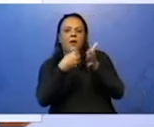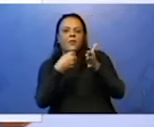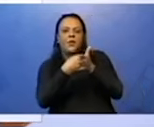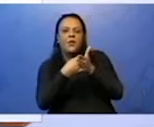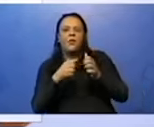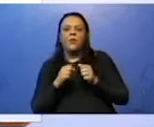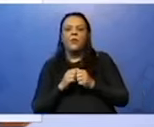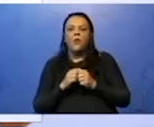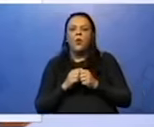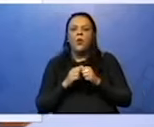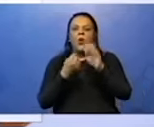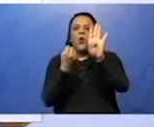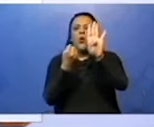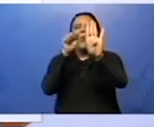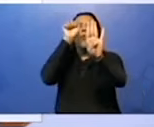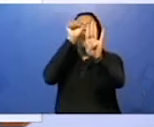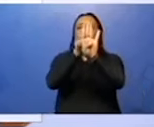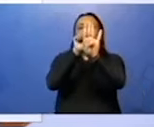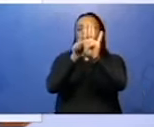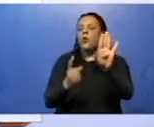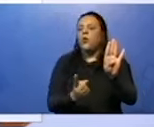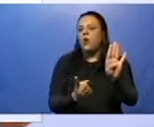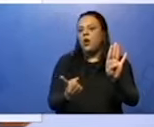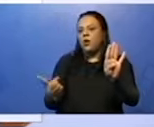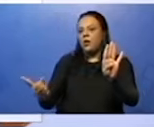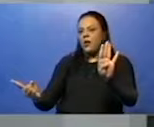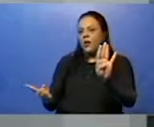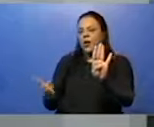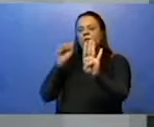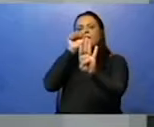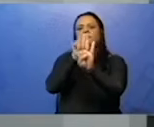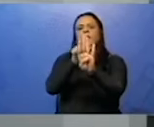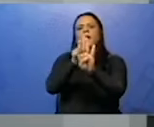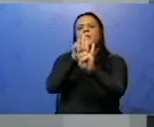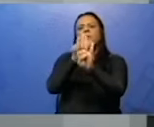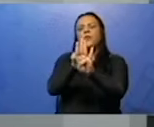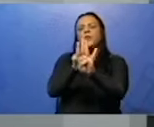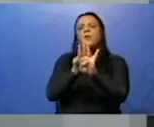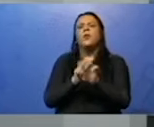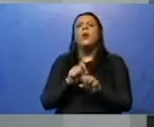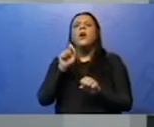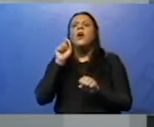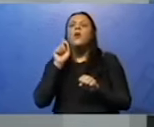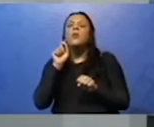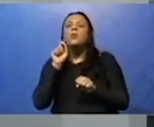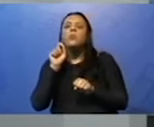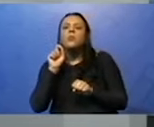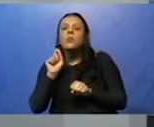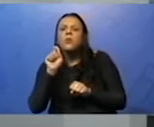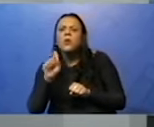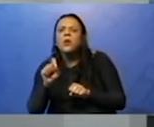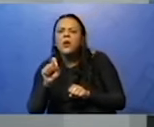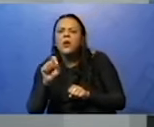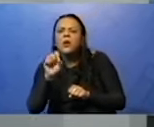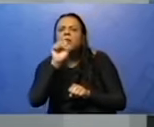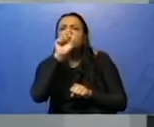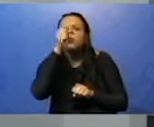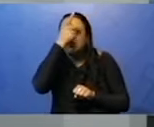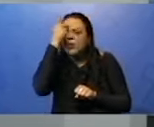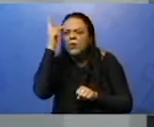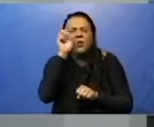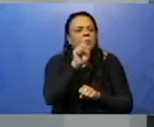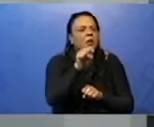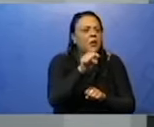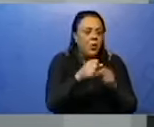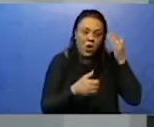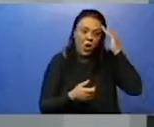bateram no portão. Bateram no portão. Quem é que está batendo? Alguém está batendo. Eu sei quem é? Eu não